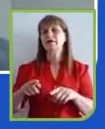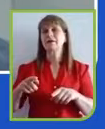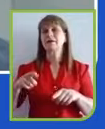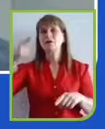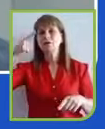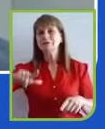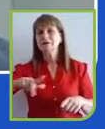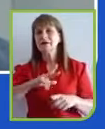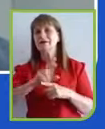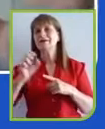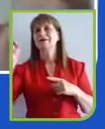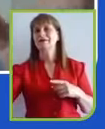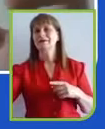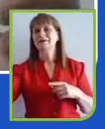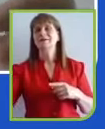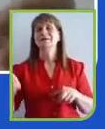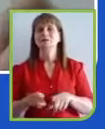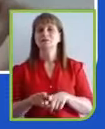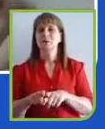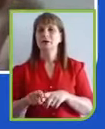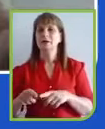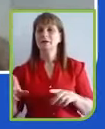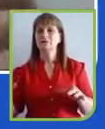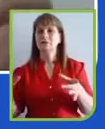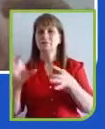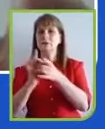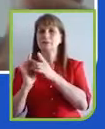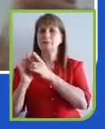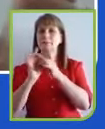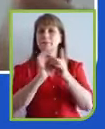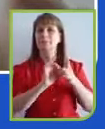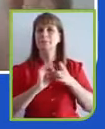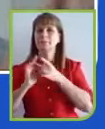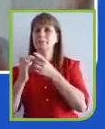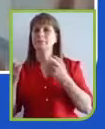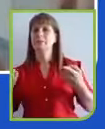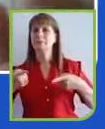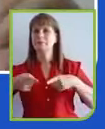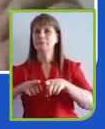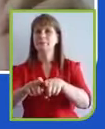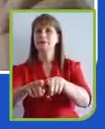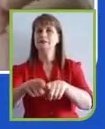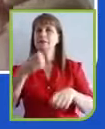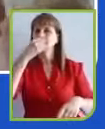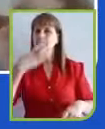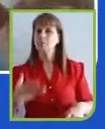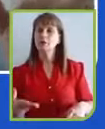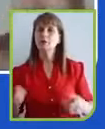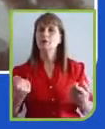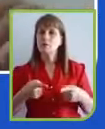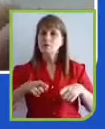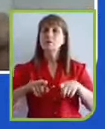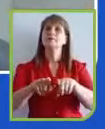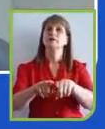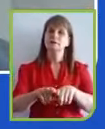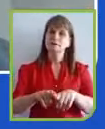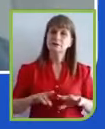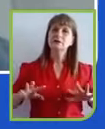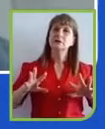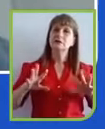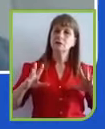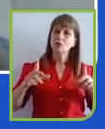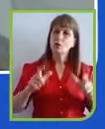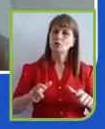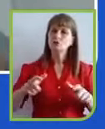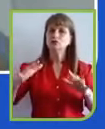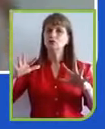sustentabilidade. E essa lógica startup vai se aplicar para qualquer tipo de questão, não apenas... A gente está muito acostumado a ver